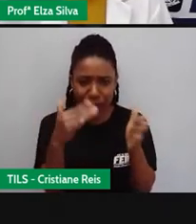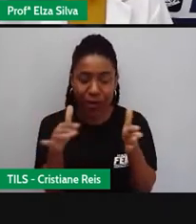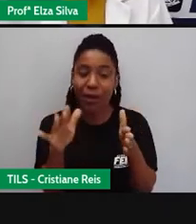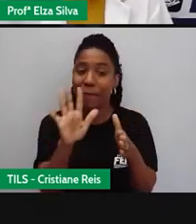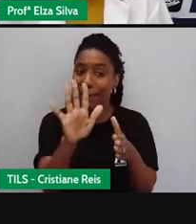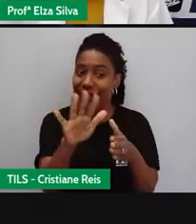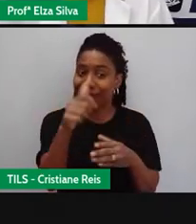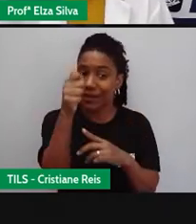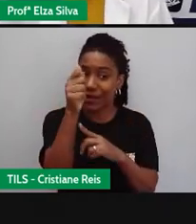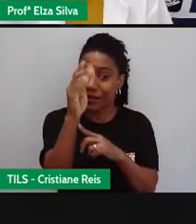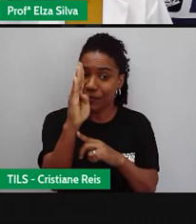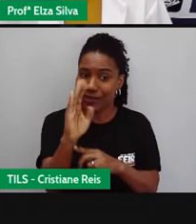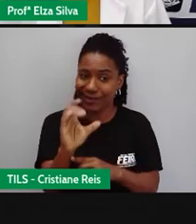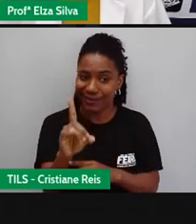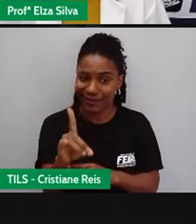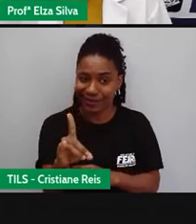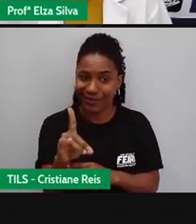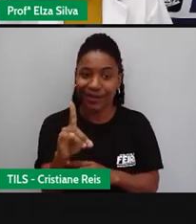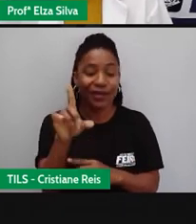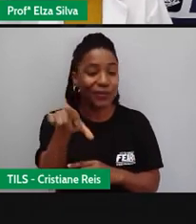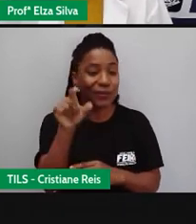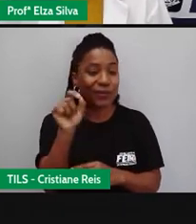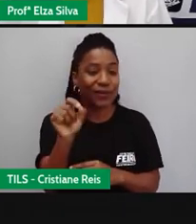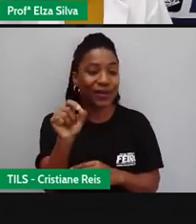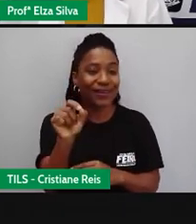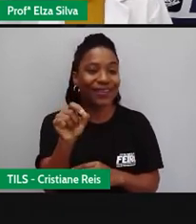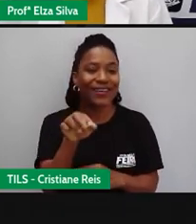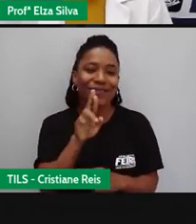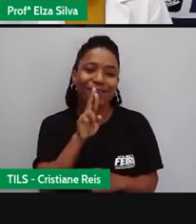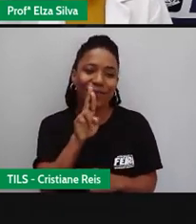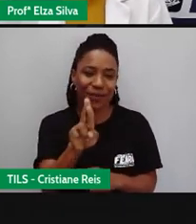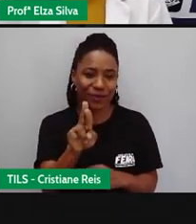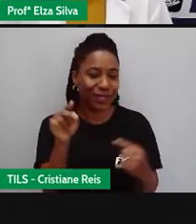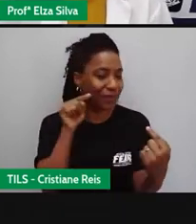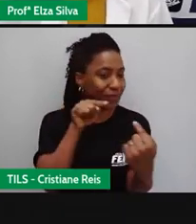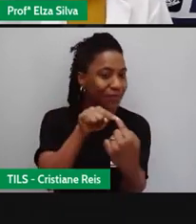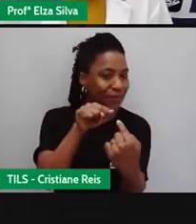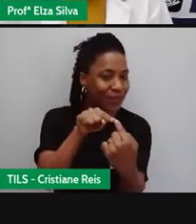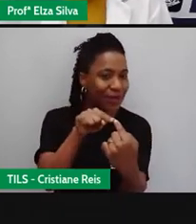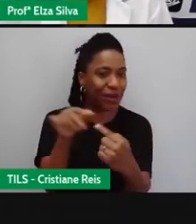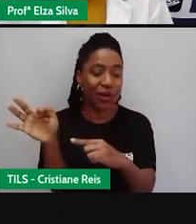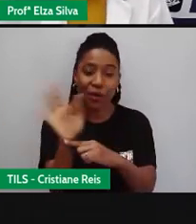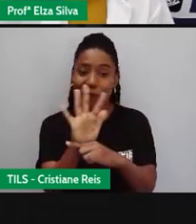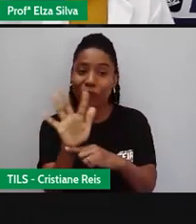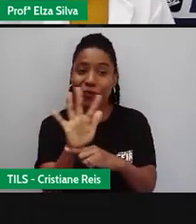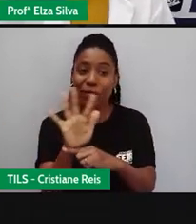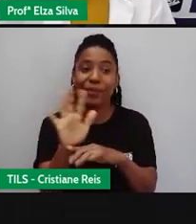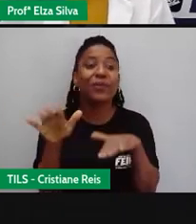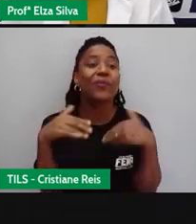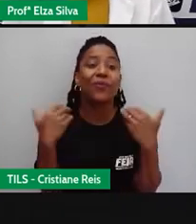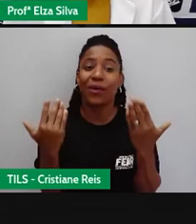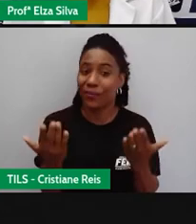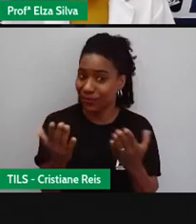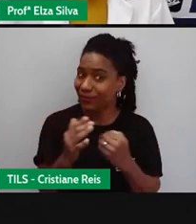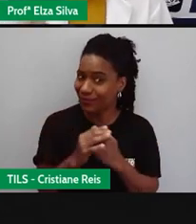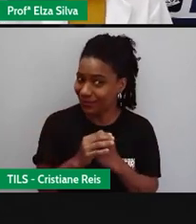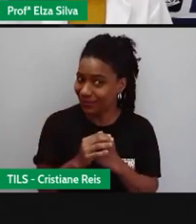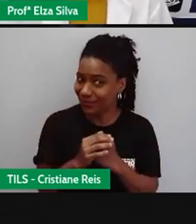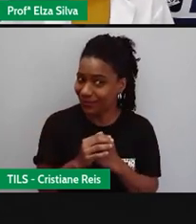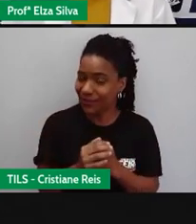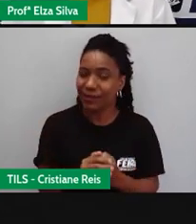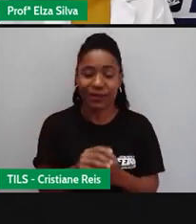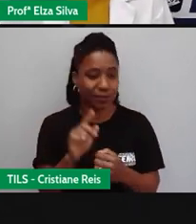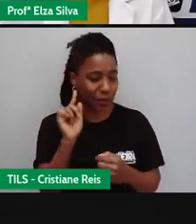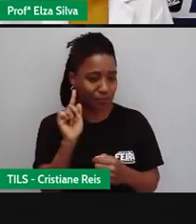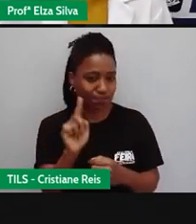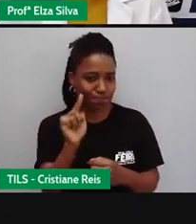escolha. E o que é que vocês devem fazer? To the correct answer to proceed. Vocês devem tocar na